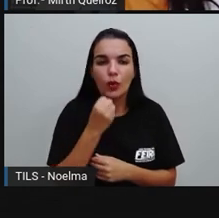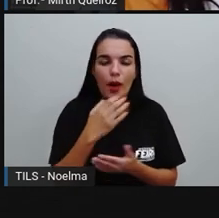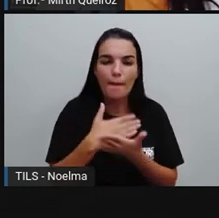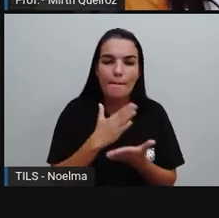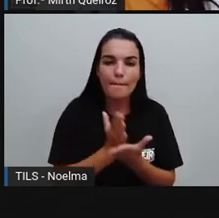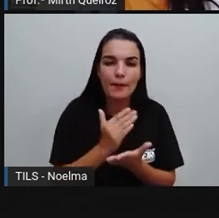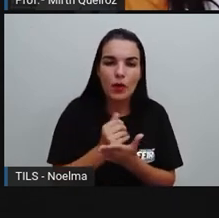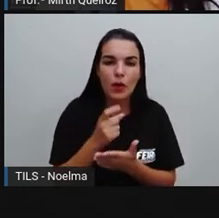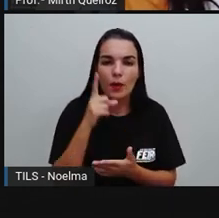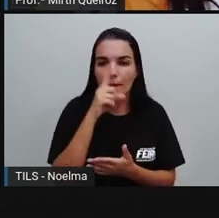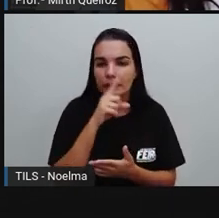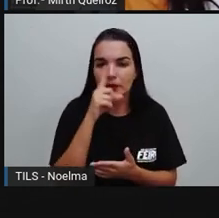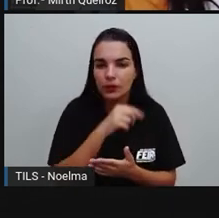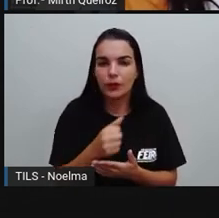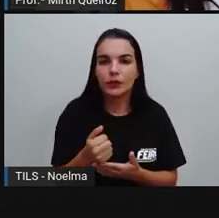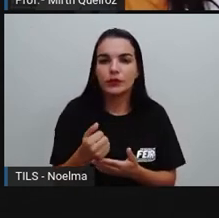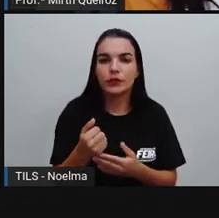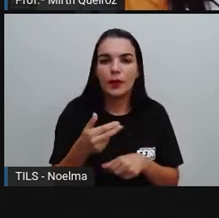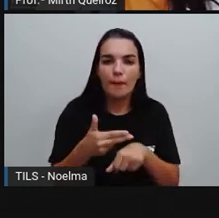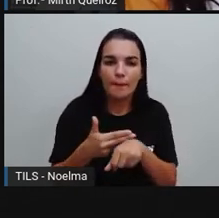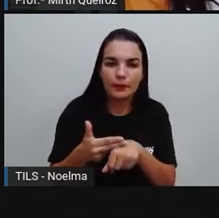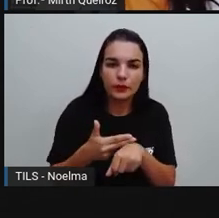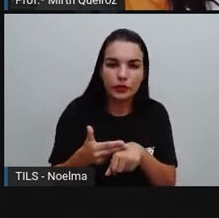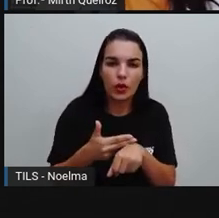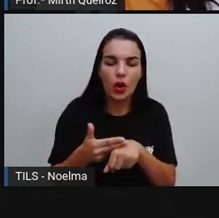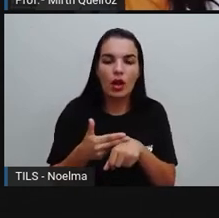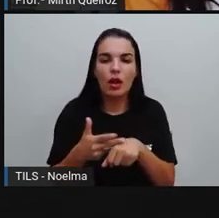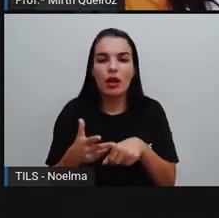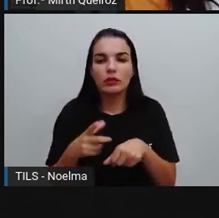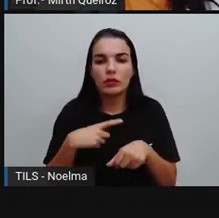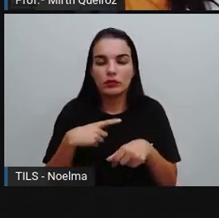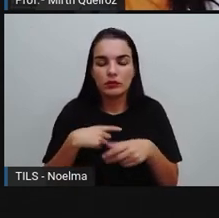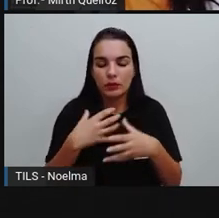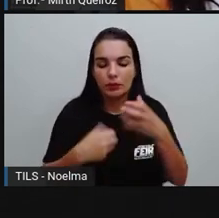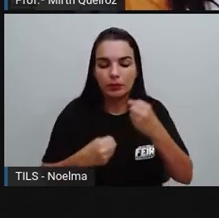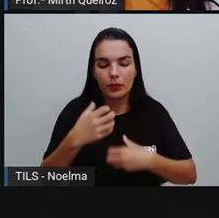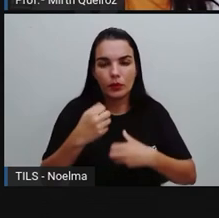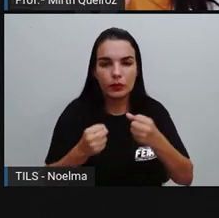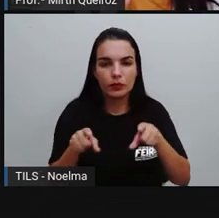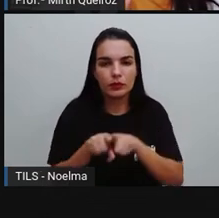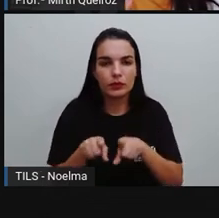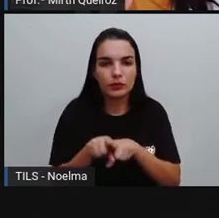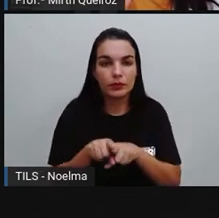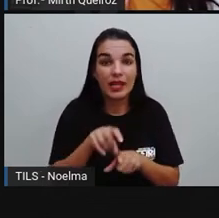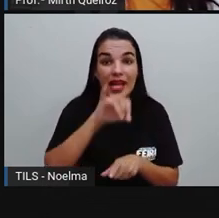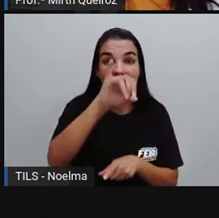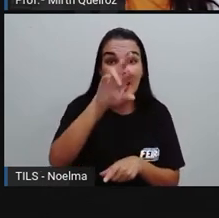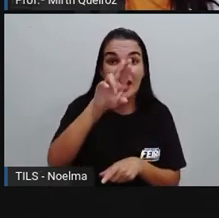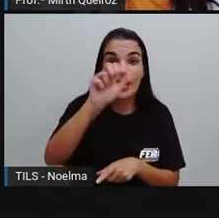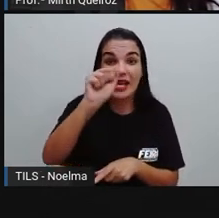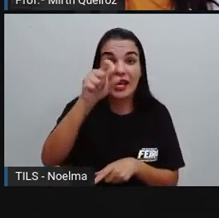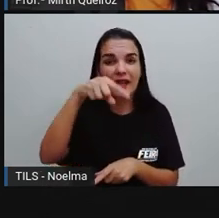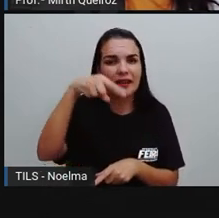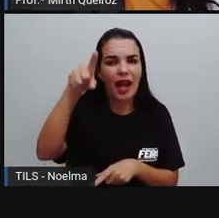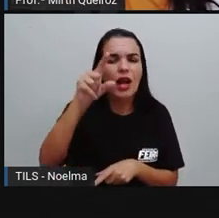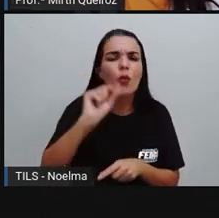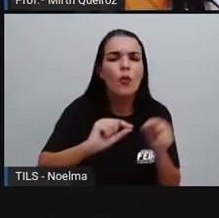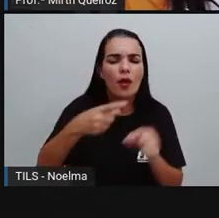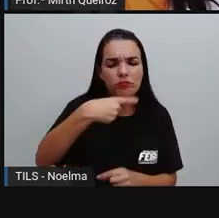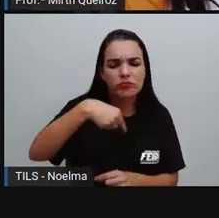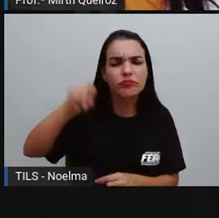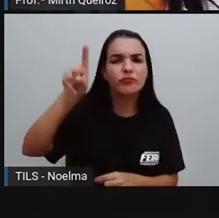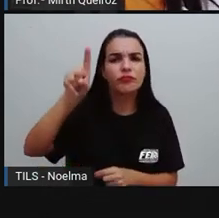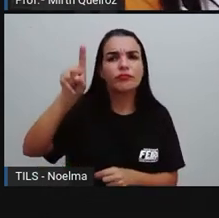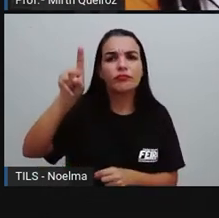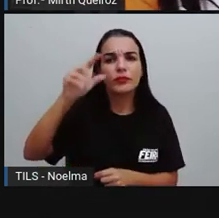recheados, bebidas açucaradas, achocolatados e produtos lácteos. Olha só, o verbo aí, irá. Irá é o quê?